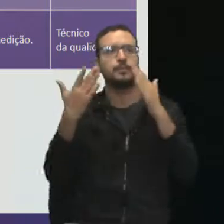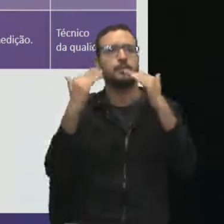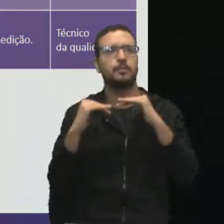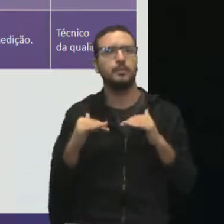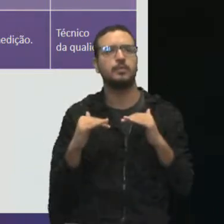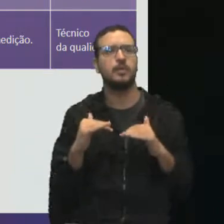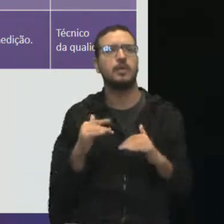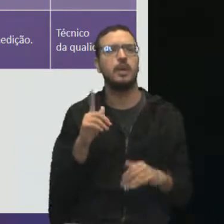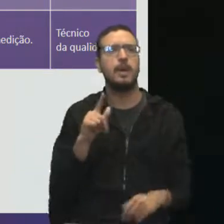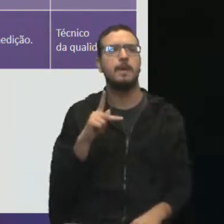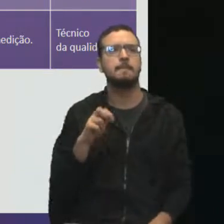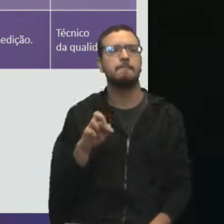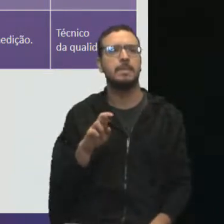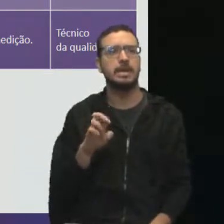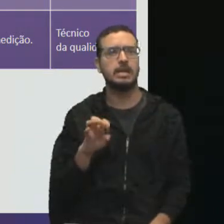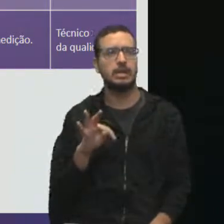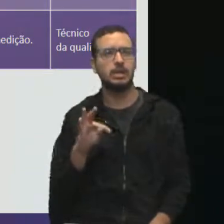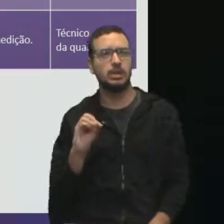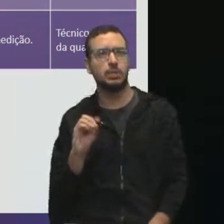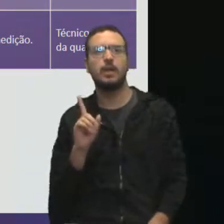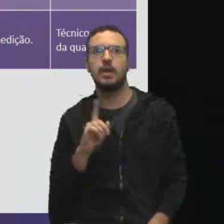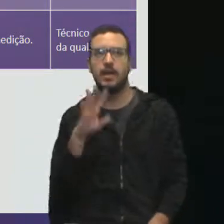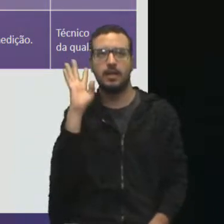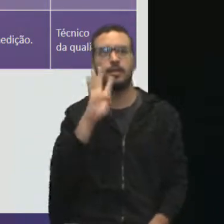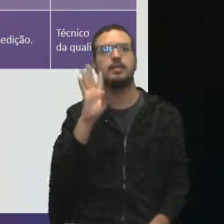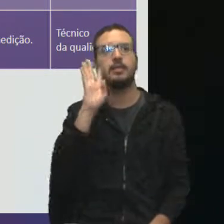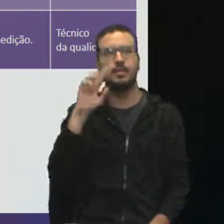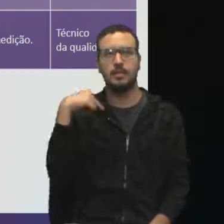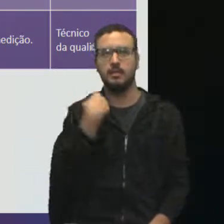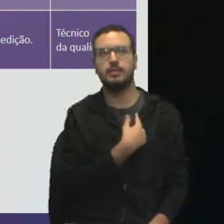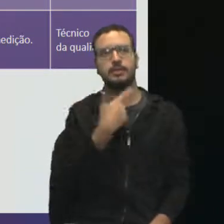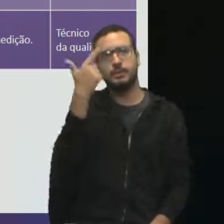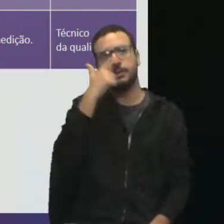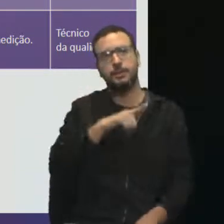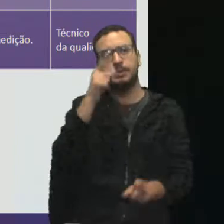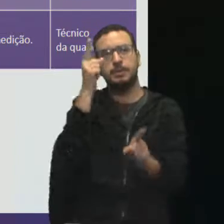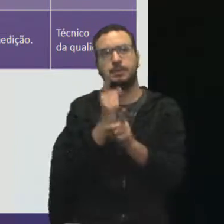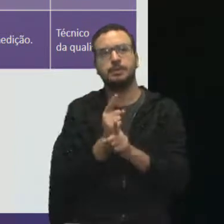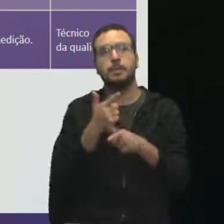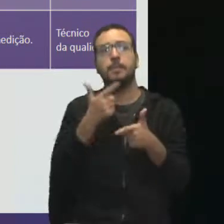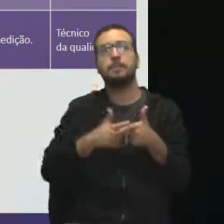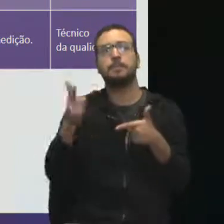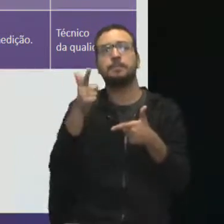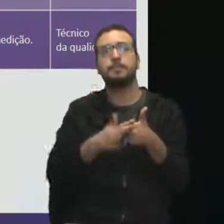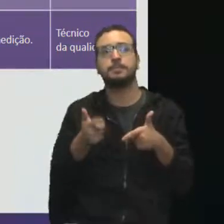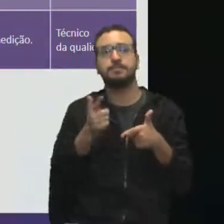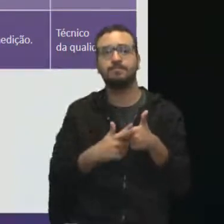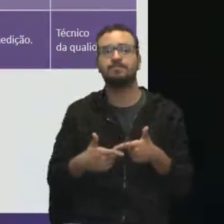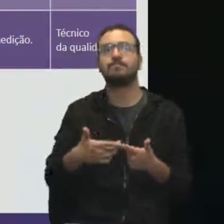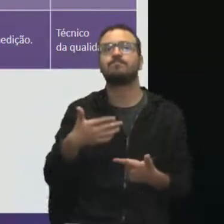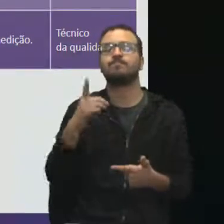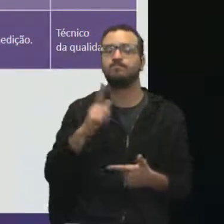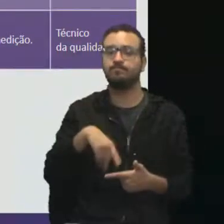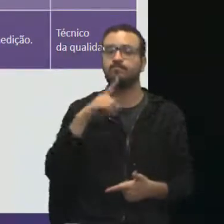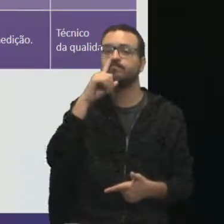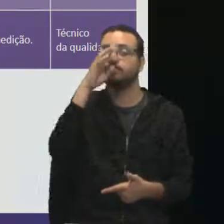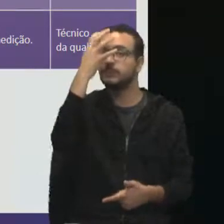gráfico de Pareto, que é muito bacana para a gente identificar problemas críticos, problemas sérios,